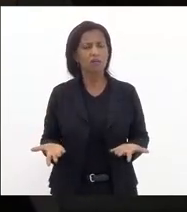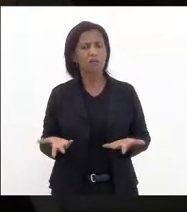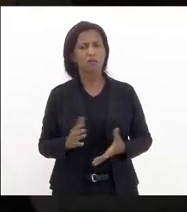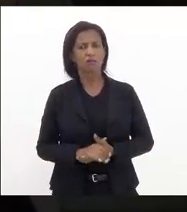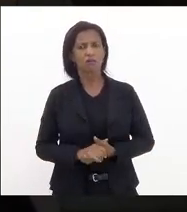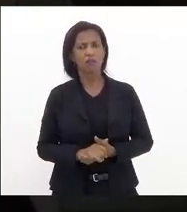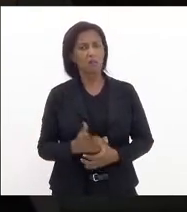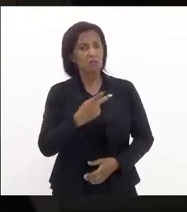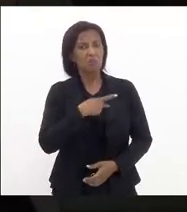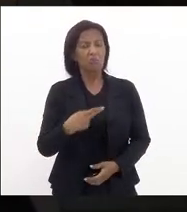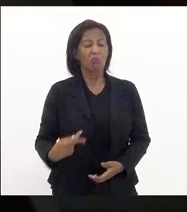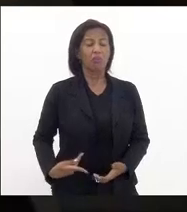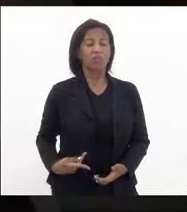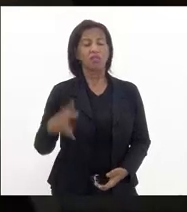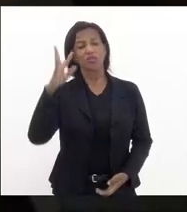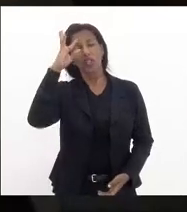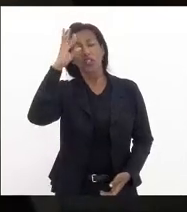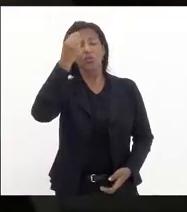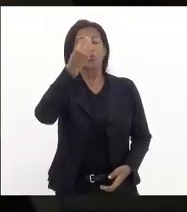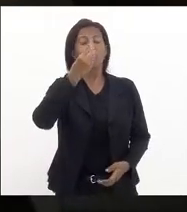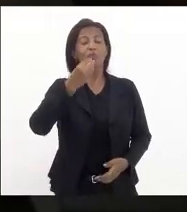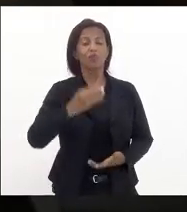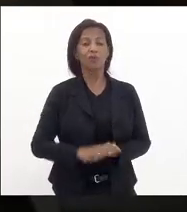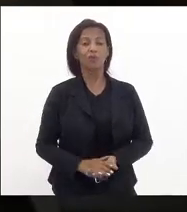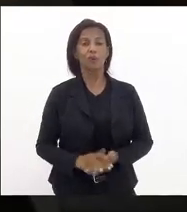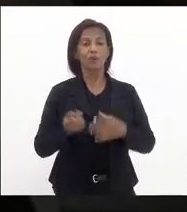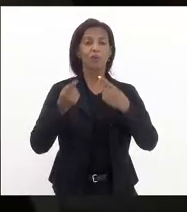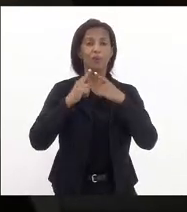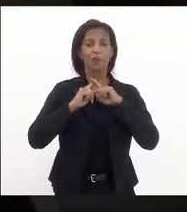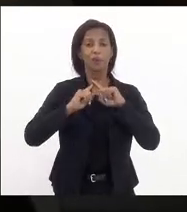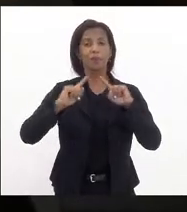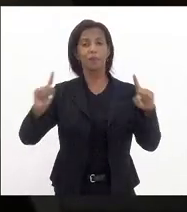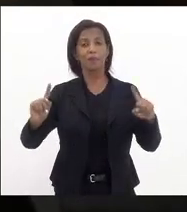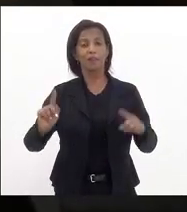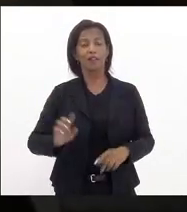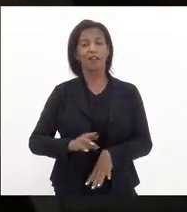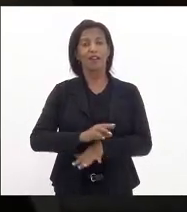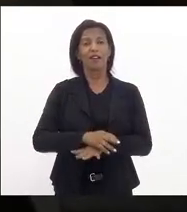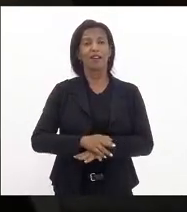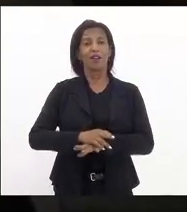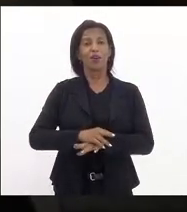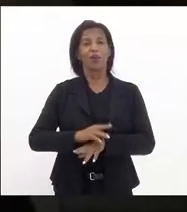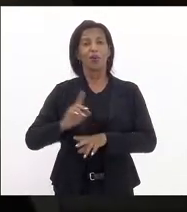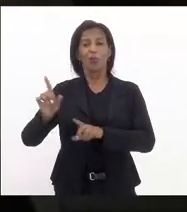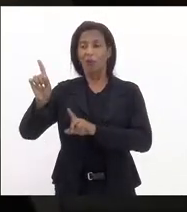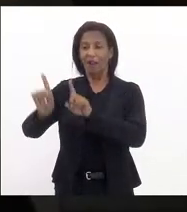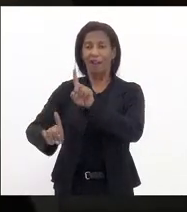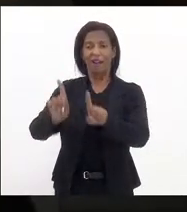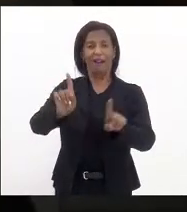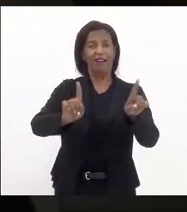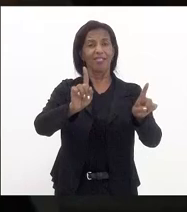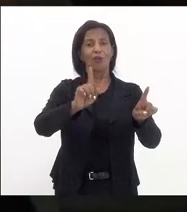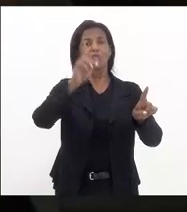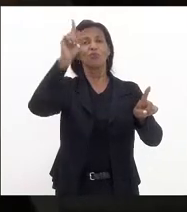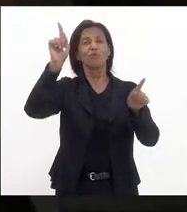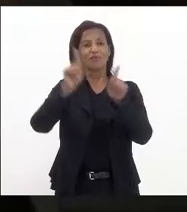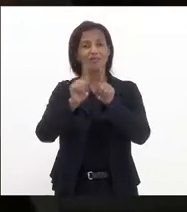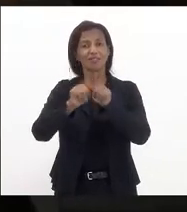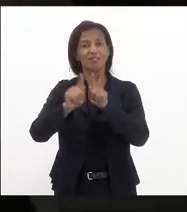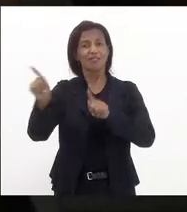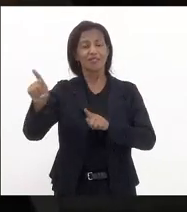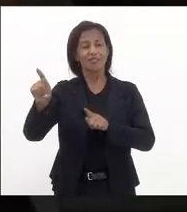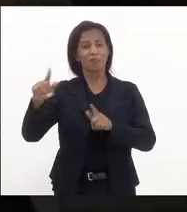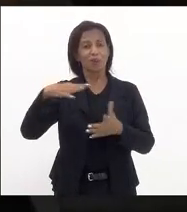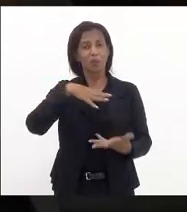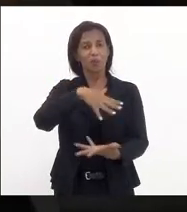e o presidente da república decidiu inclusive questionar as diretrizes internacionais fixadas pela